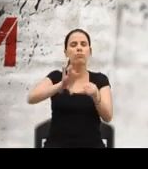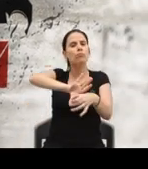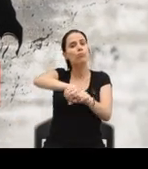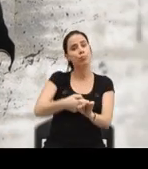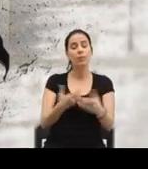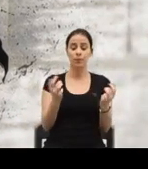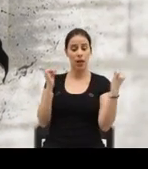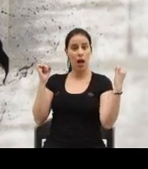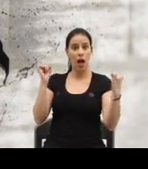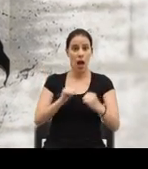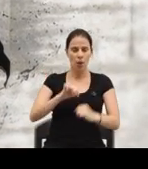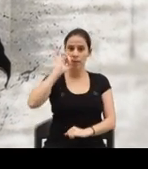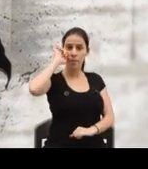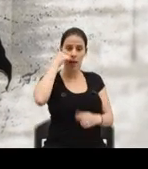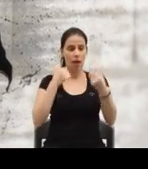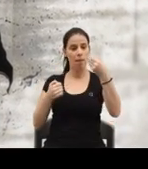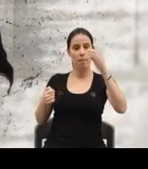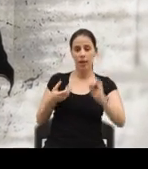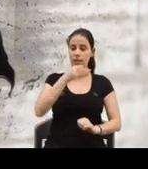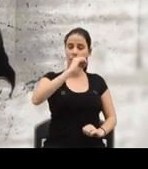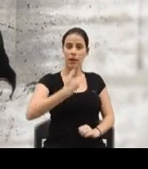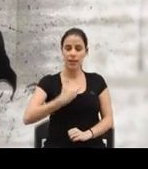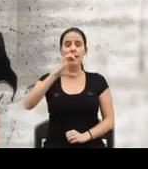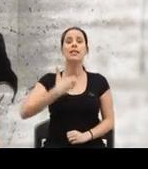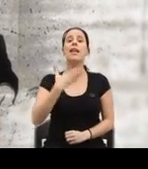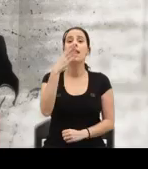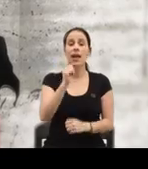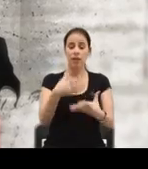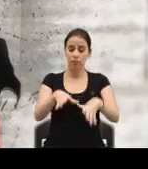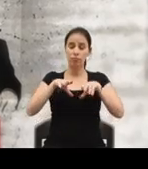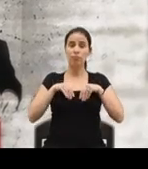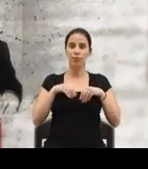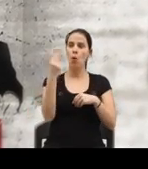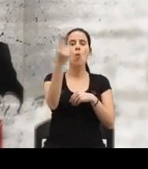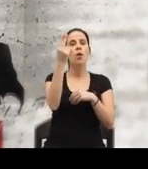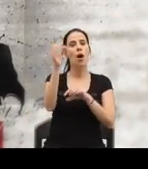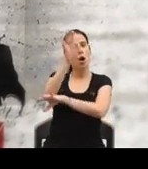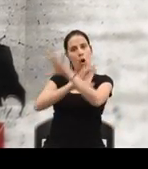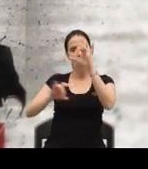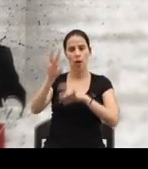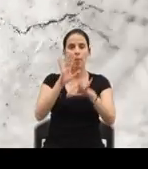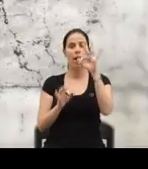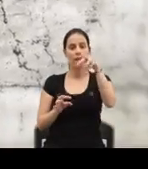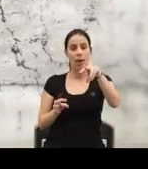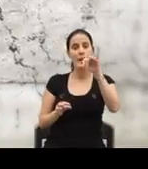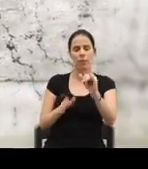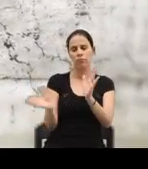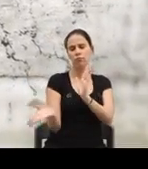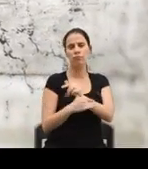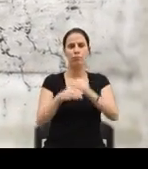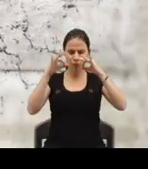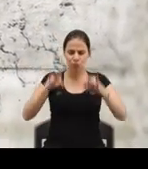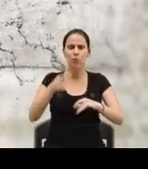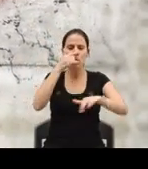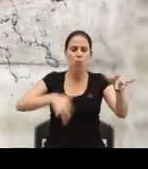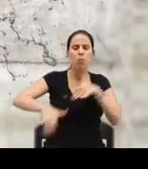O pacto de agressão que PS, PSD e CDS assumiram com a União Europeia e o FMI é um roubo ao